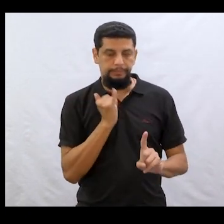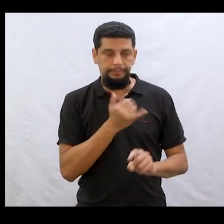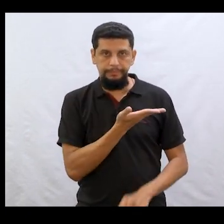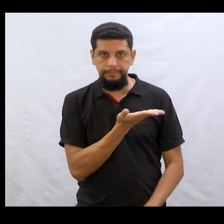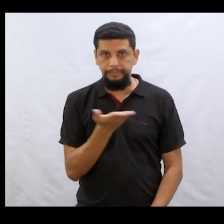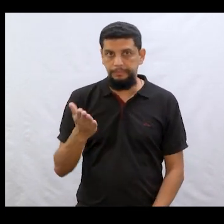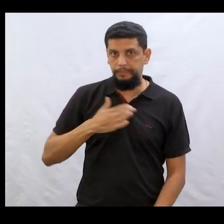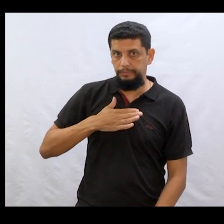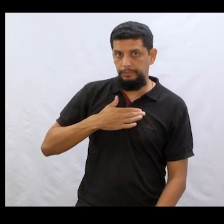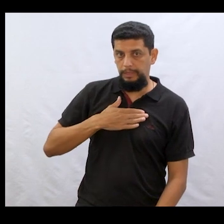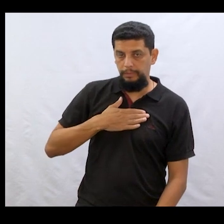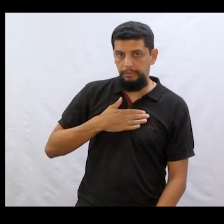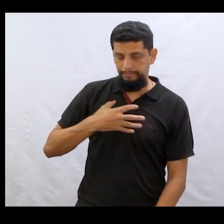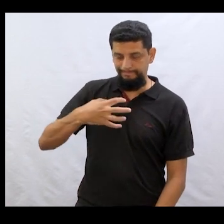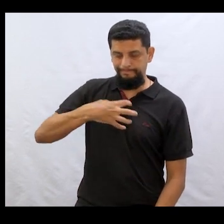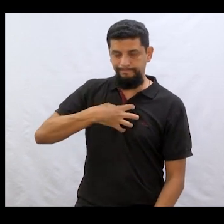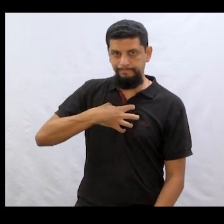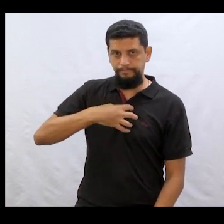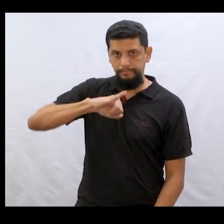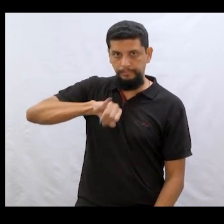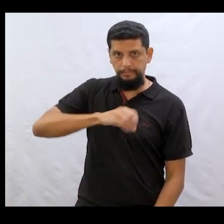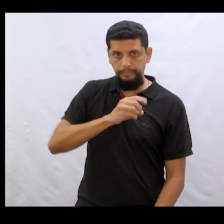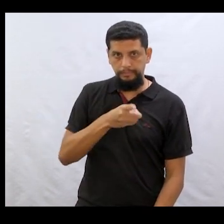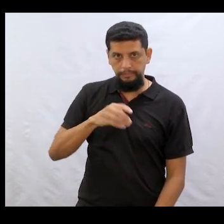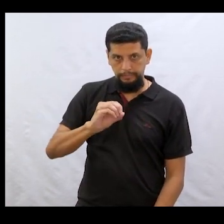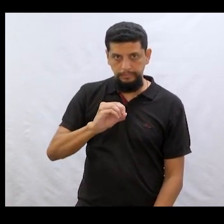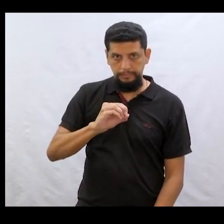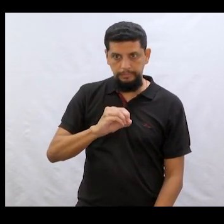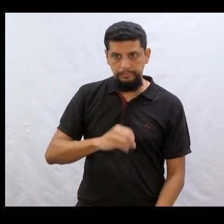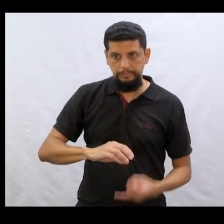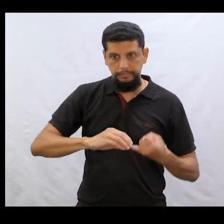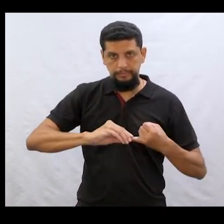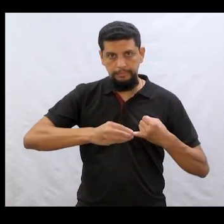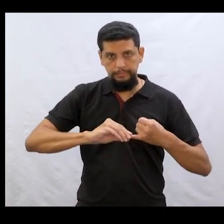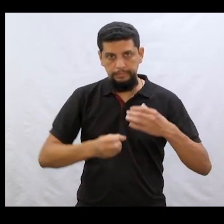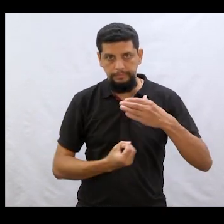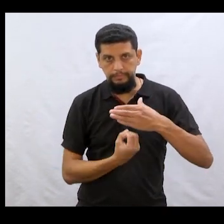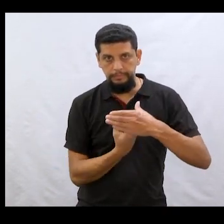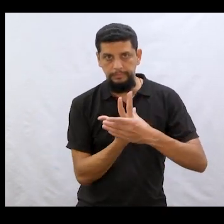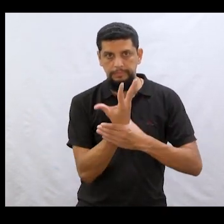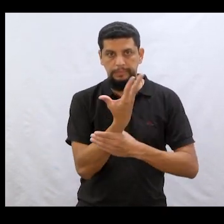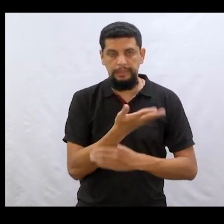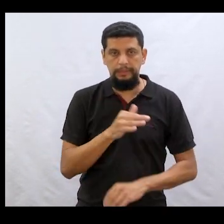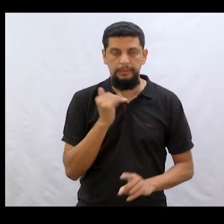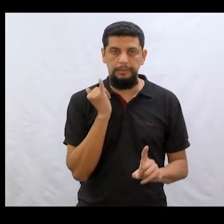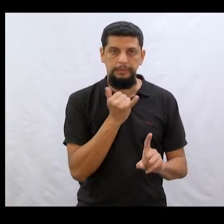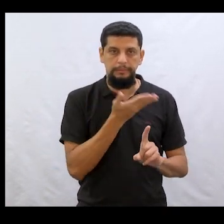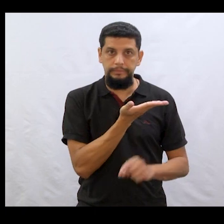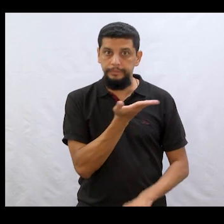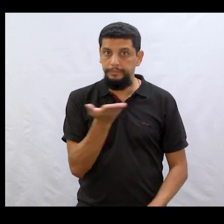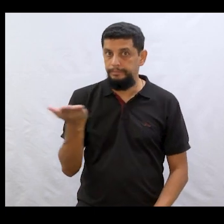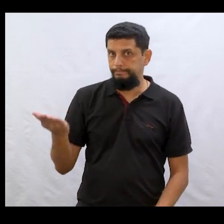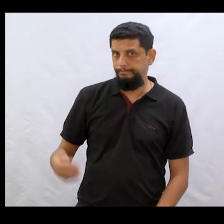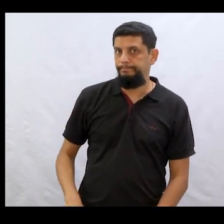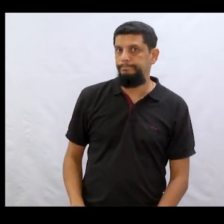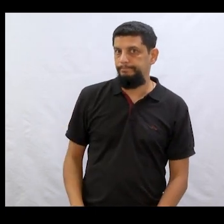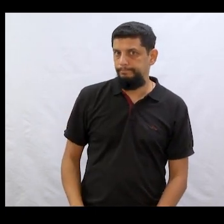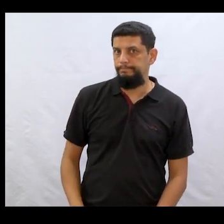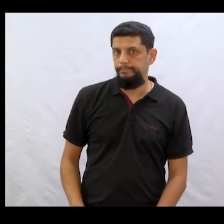contar para vocês a minha versão. O João e o Pé de Feijão. E agora eu vou contar a história para vocês.